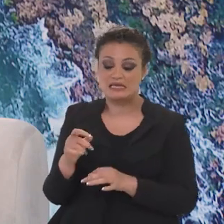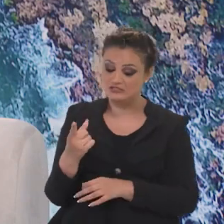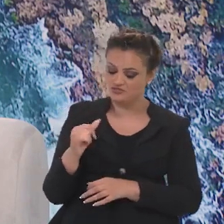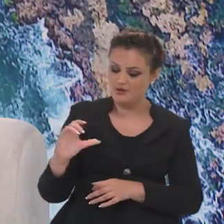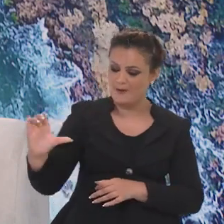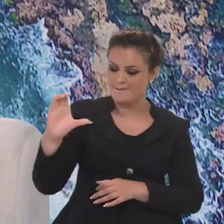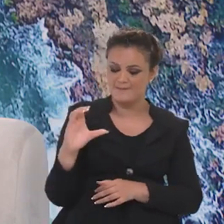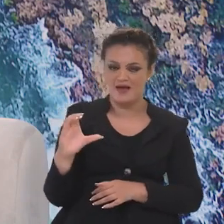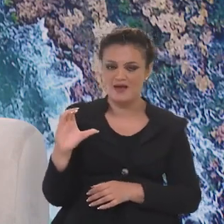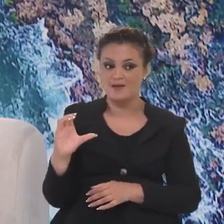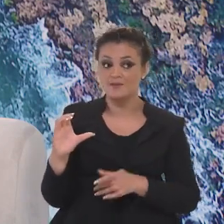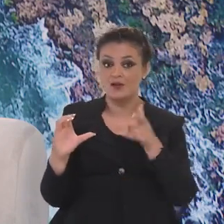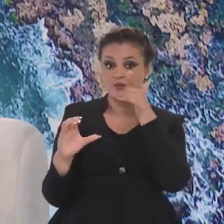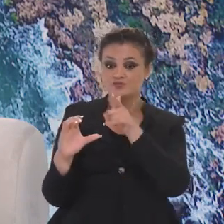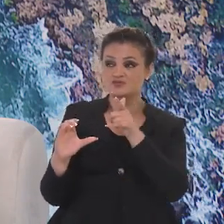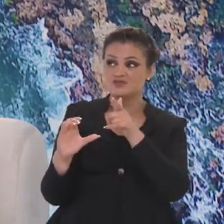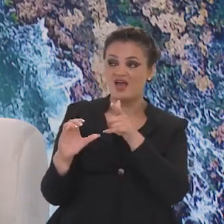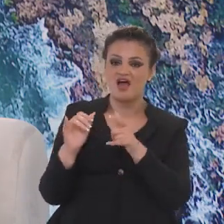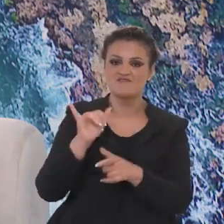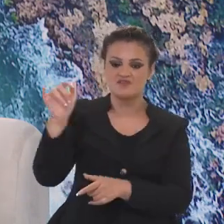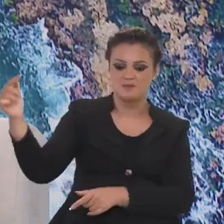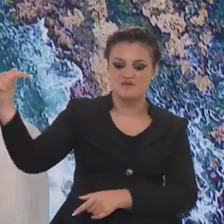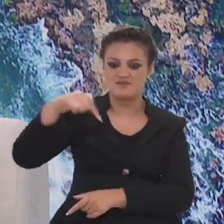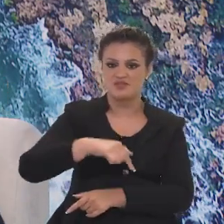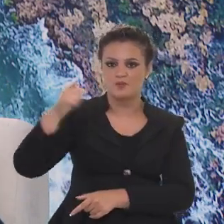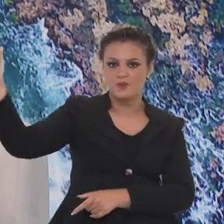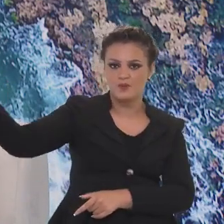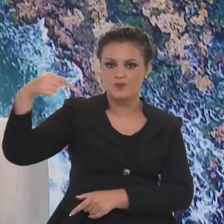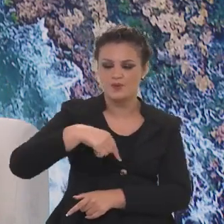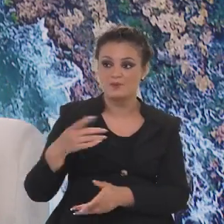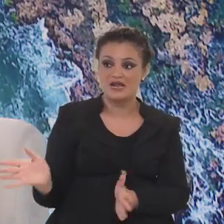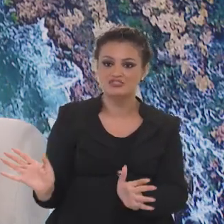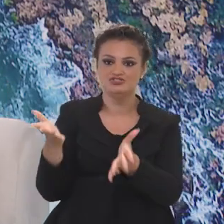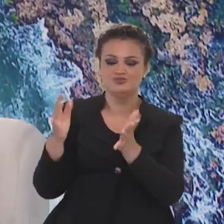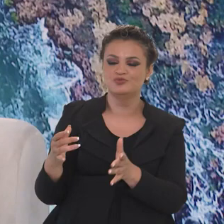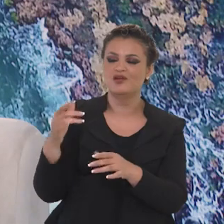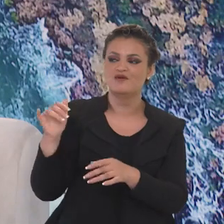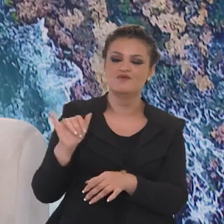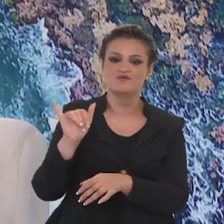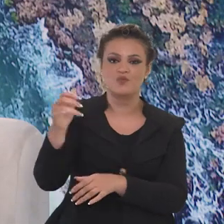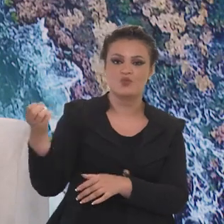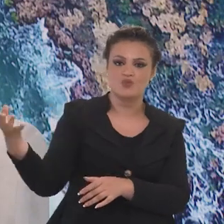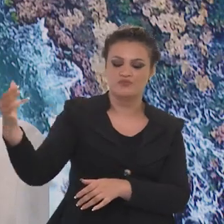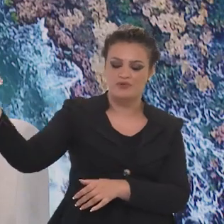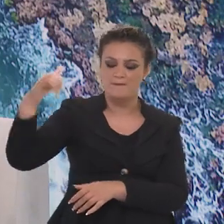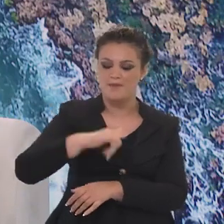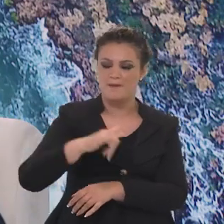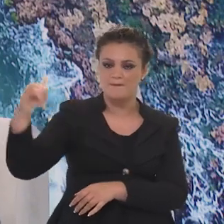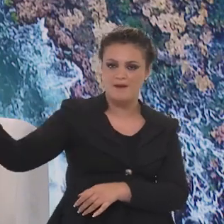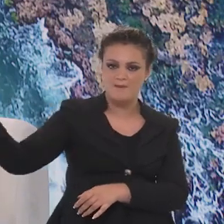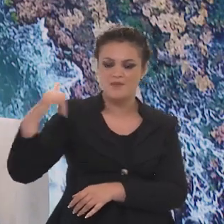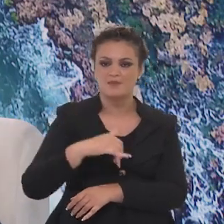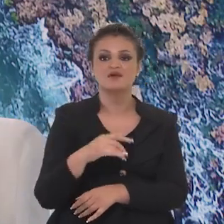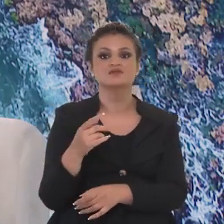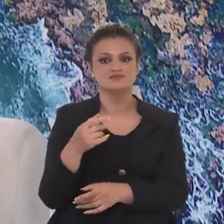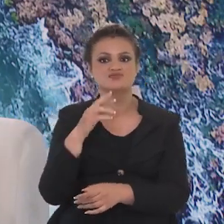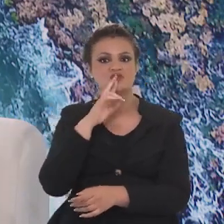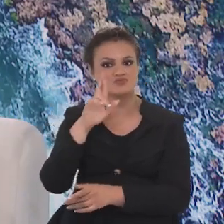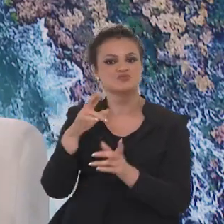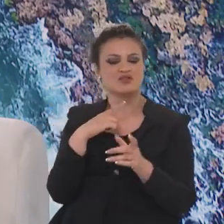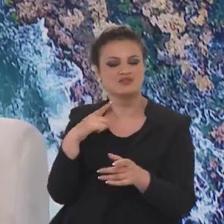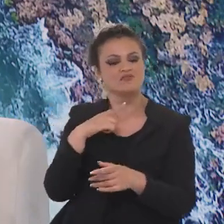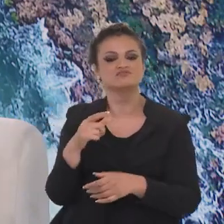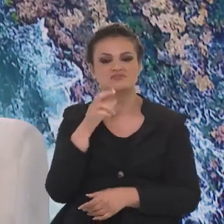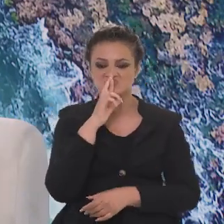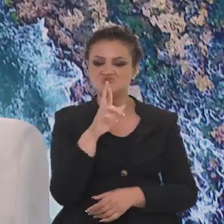quer usar esse dinheiro para aumentar o número de voos. Financiar a promoção para estimular que novos voos venham para o Brasil. Isso já começou a dar resultado.